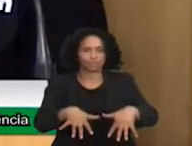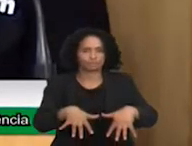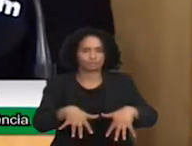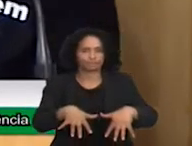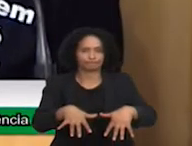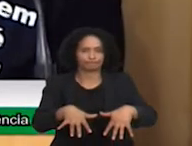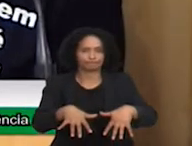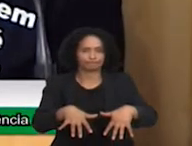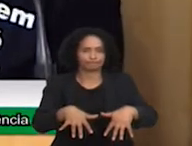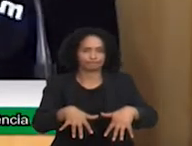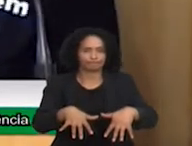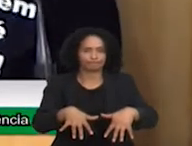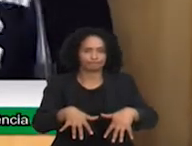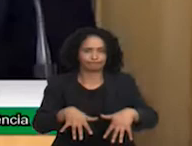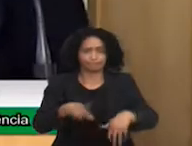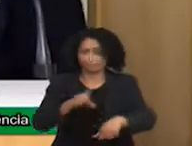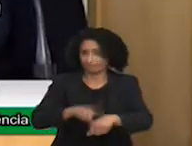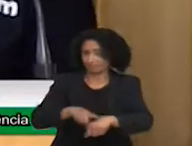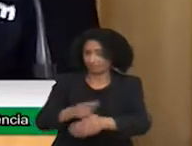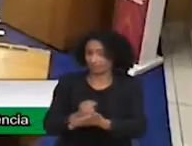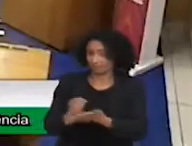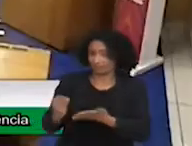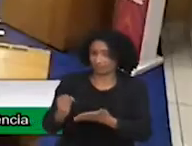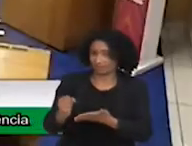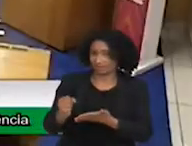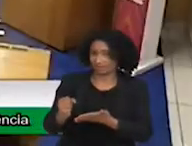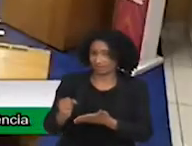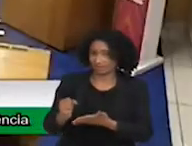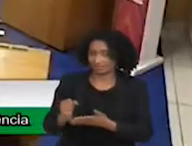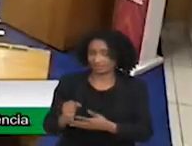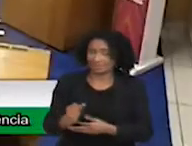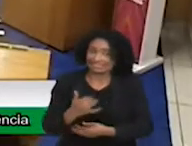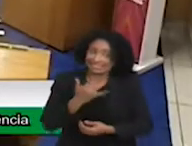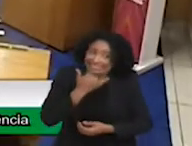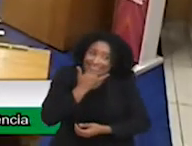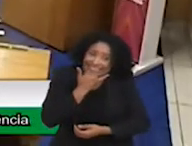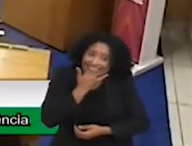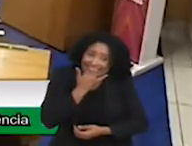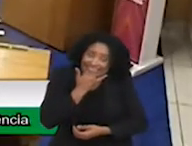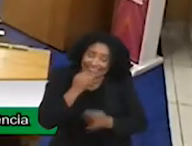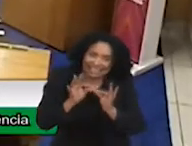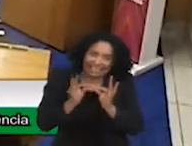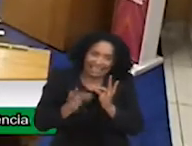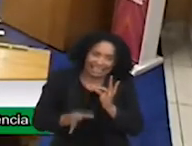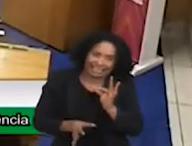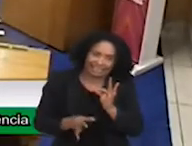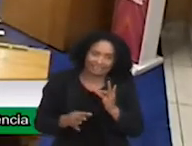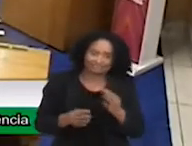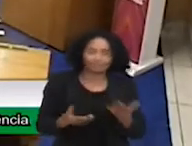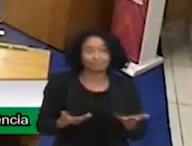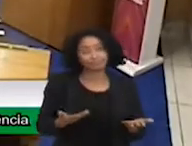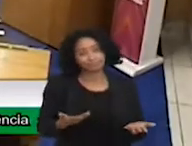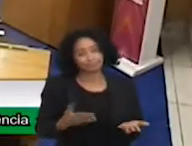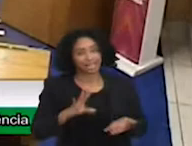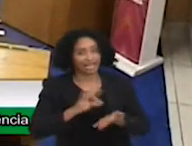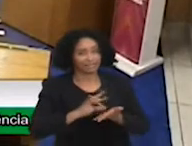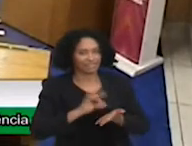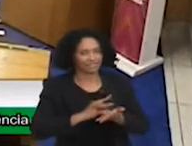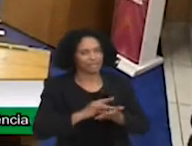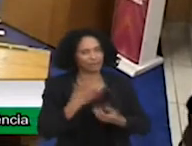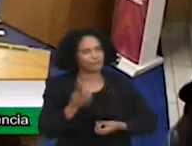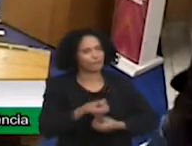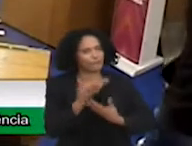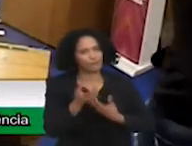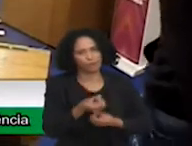Acabou o meu tempo? Desculpe. Senão eu vou indo. Na realidade, é muita informação.